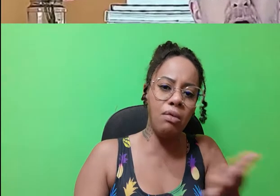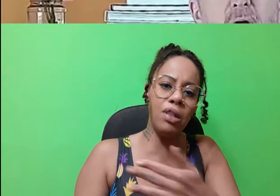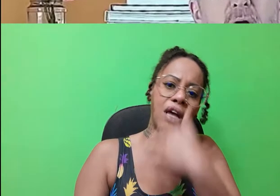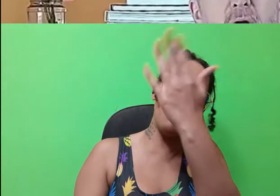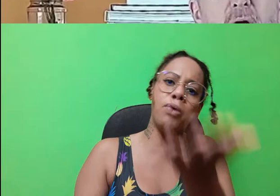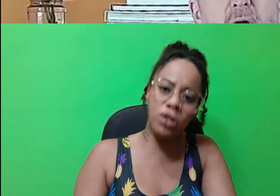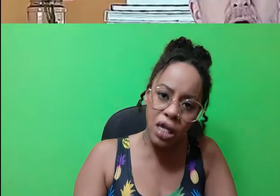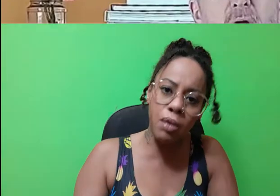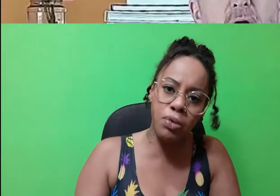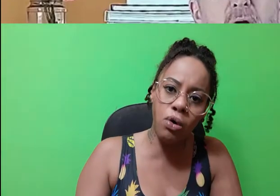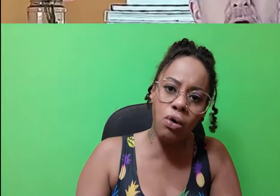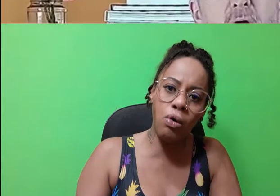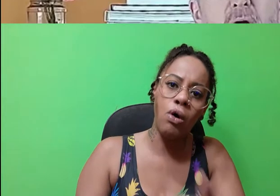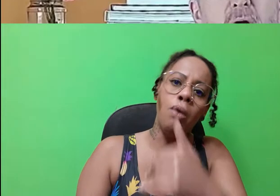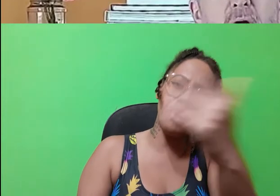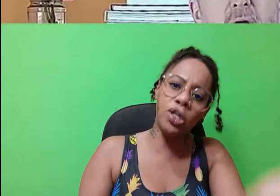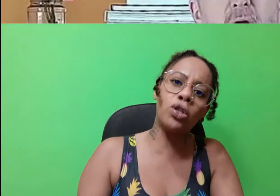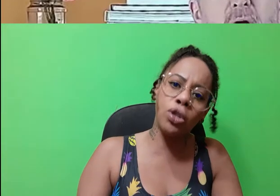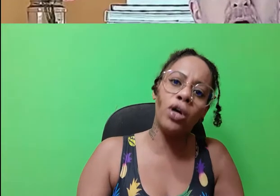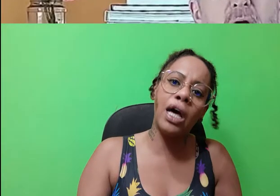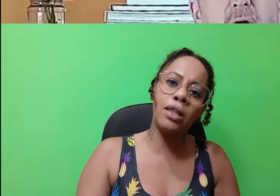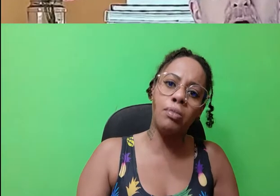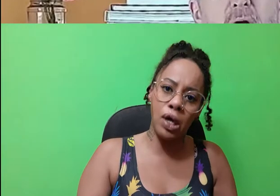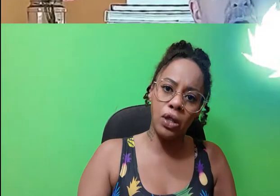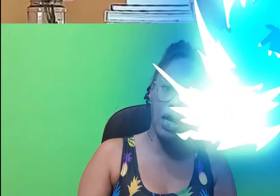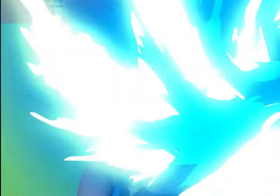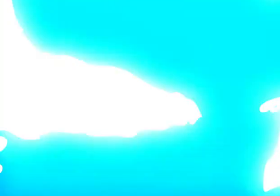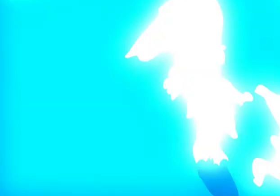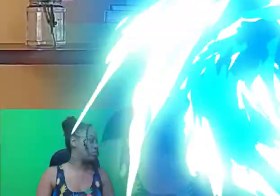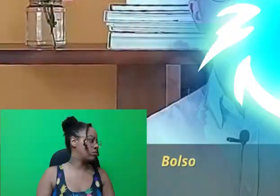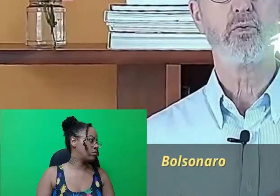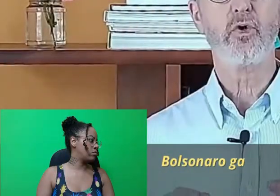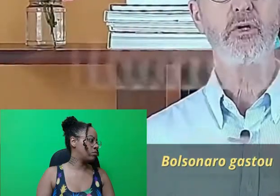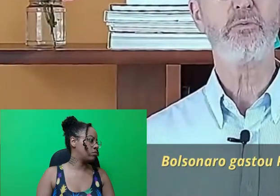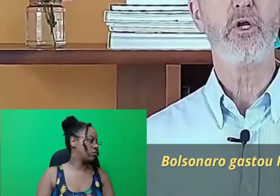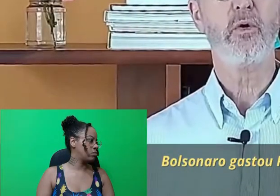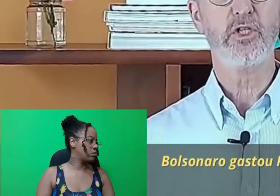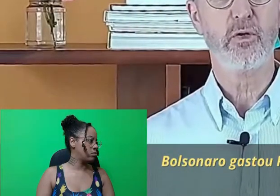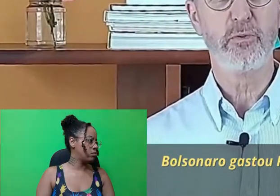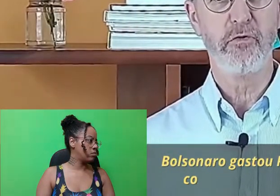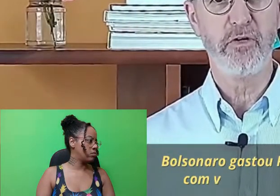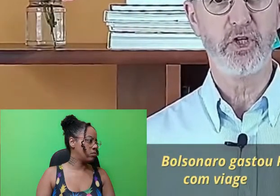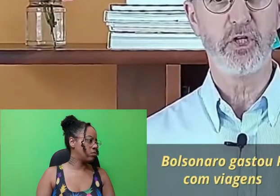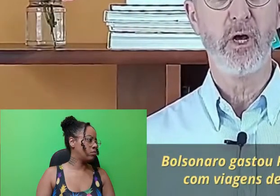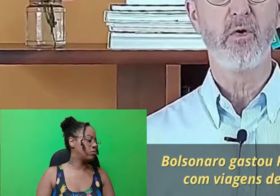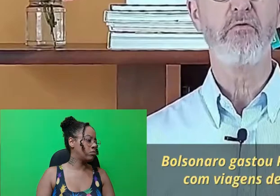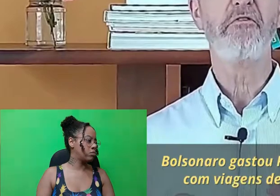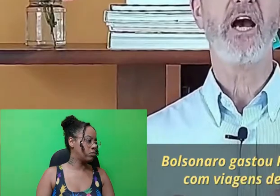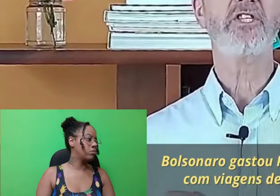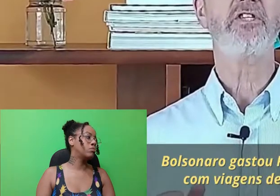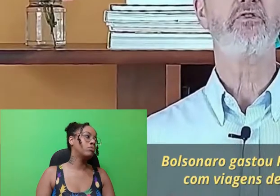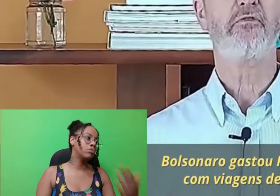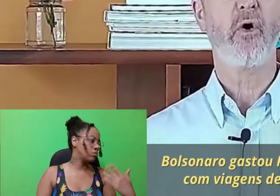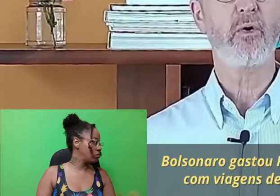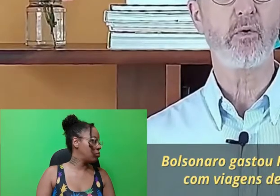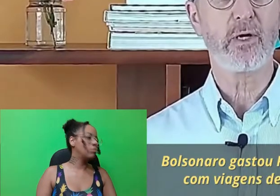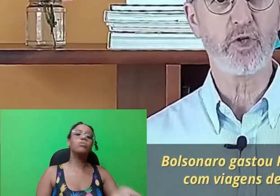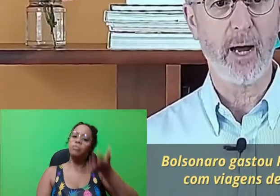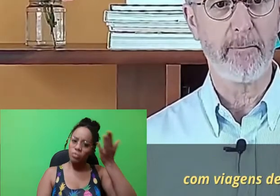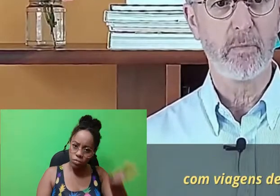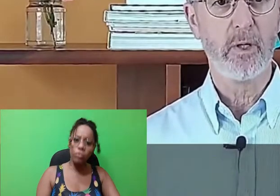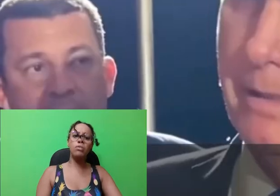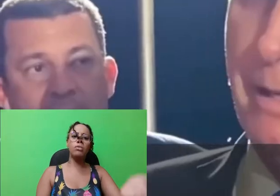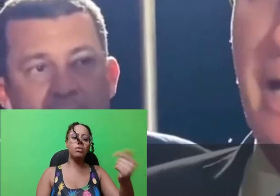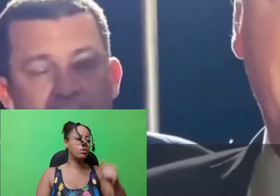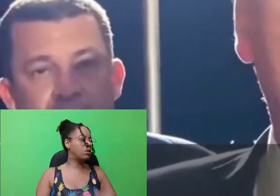Então, assim, vamos dar importância pro protetor solar também, tá? O Naro gastou 2 milhões de 2020 com viagens de folga